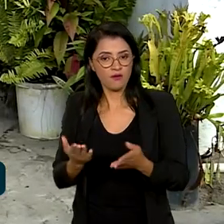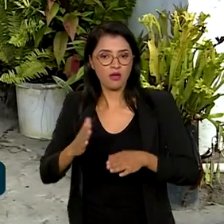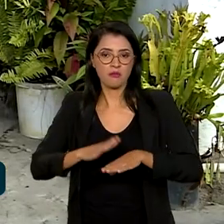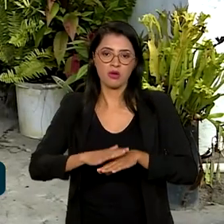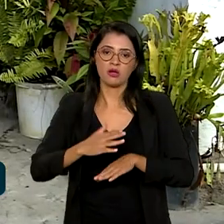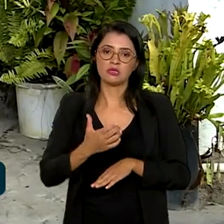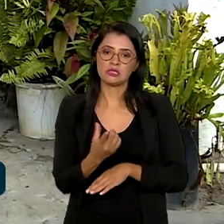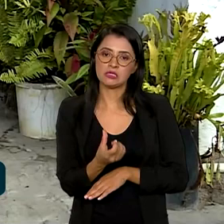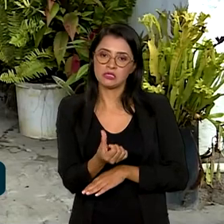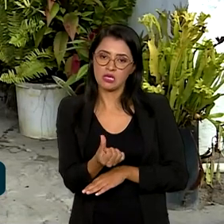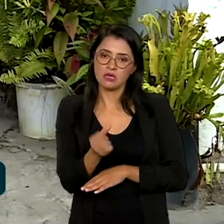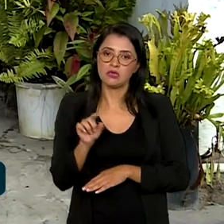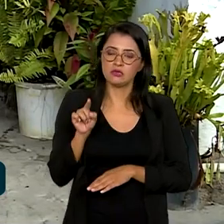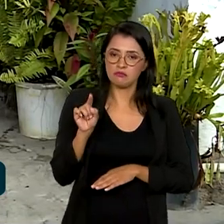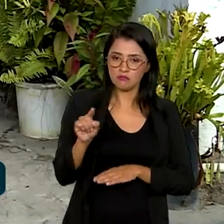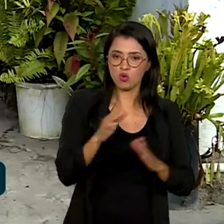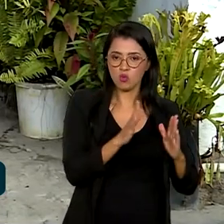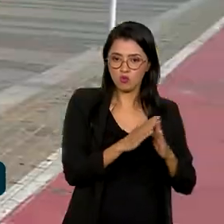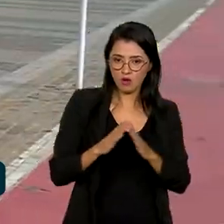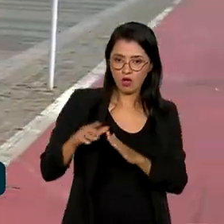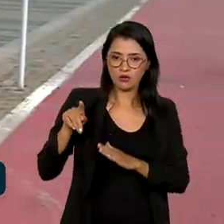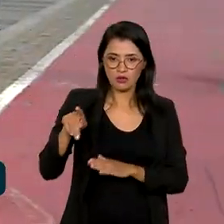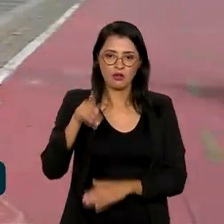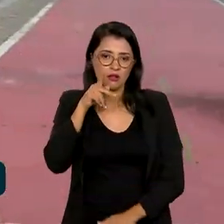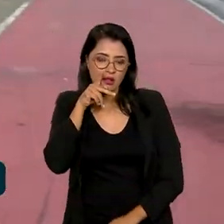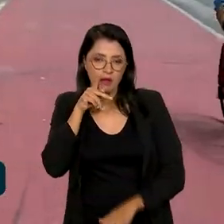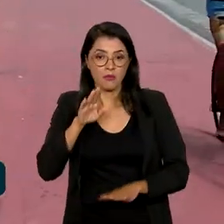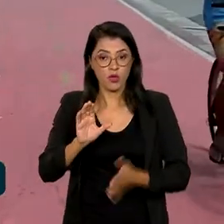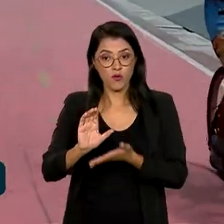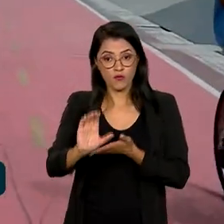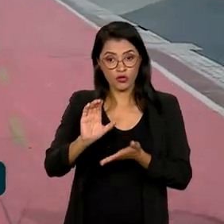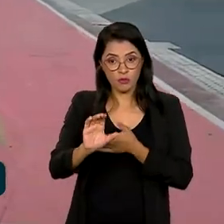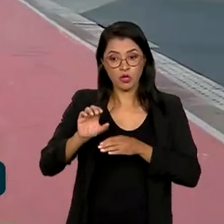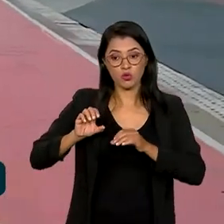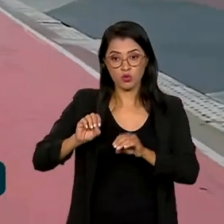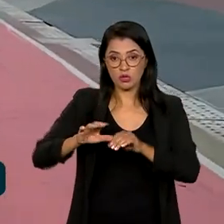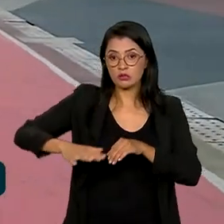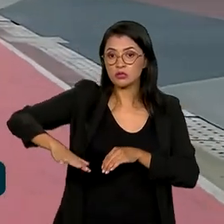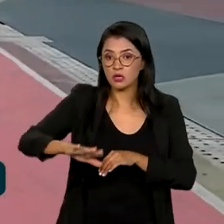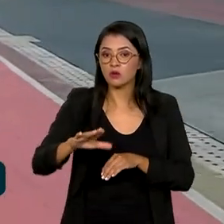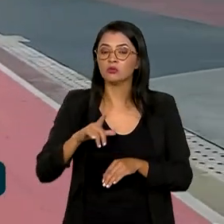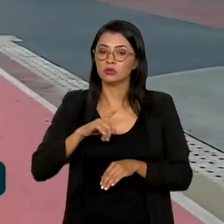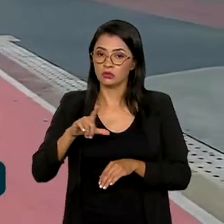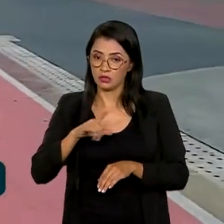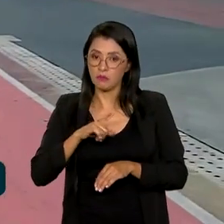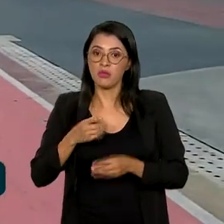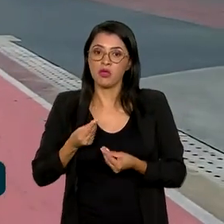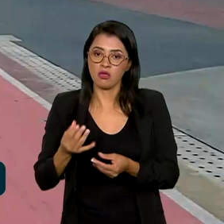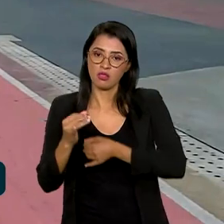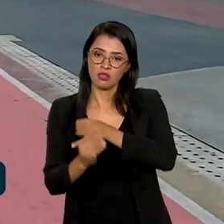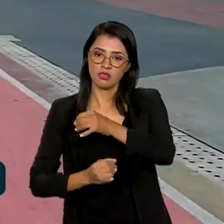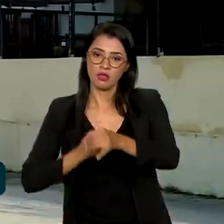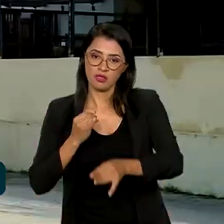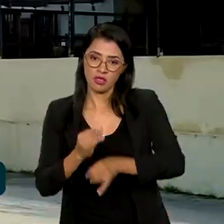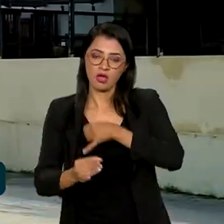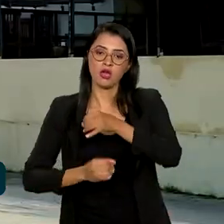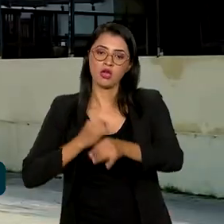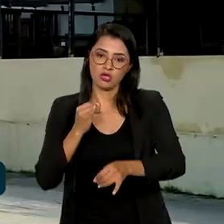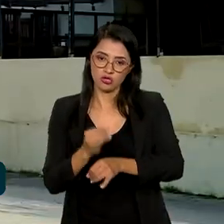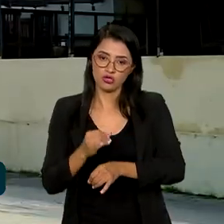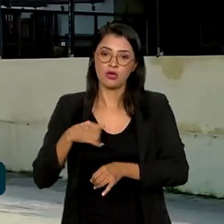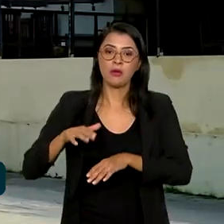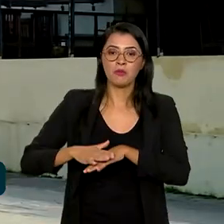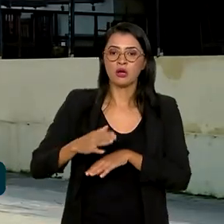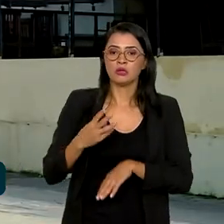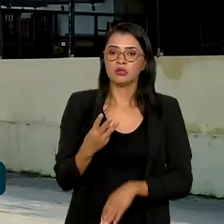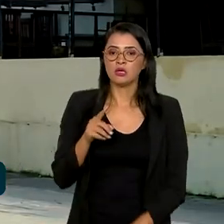mais de 6 mil imóveis na Paraíba. Já os investimentos em educação vão levar internet banda larga para mais